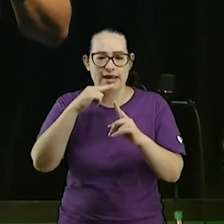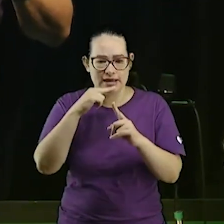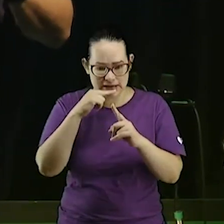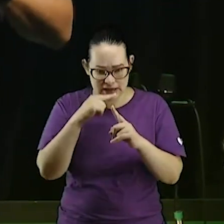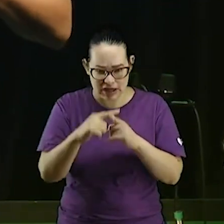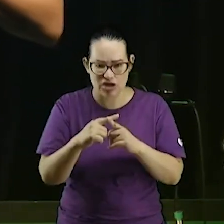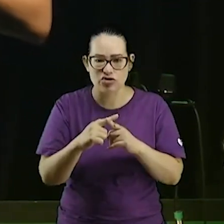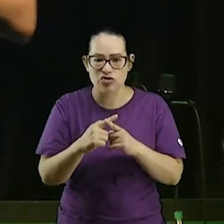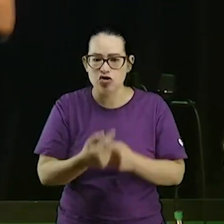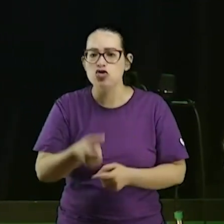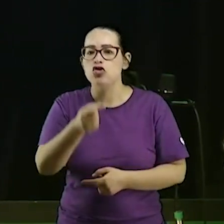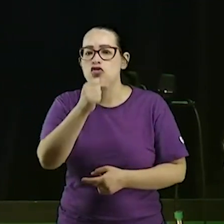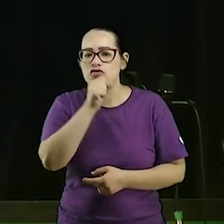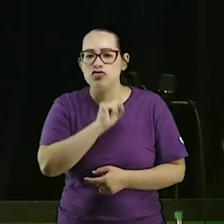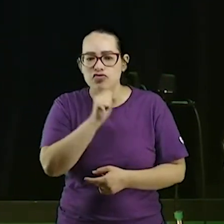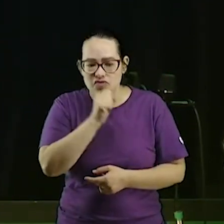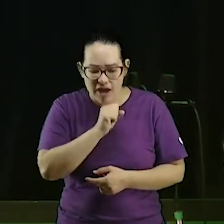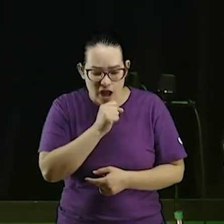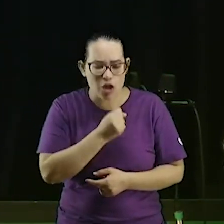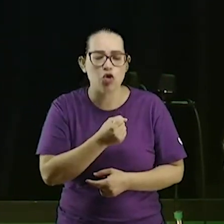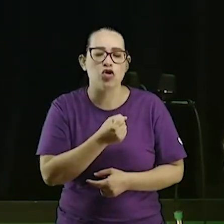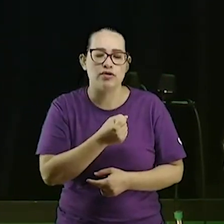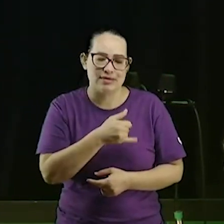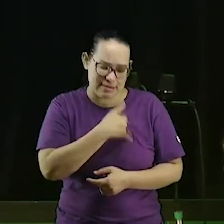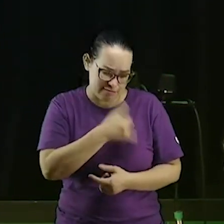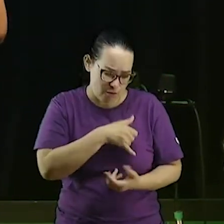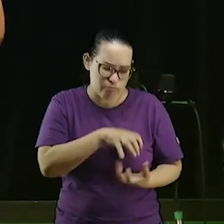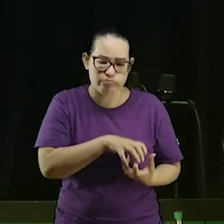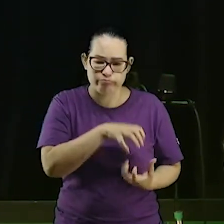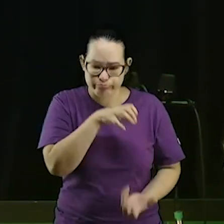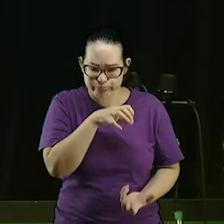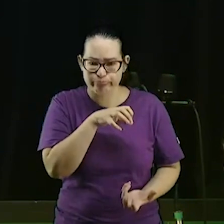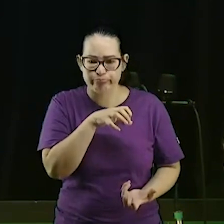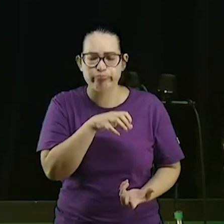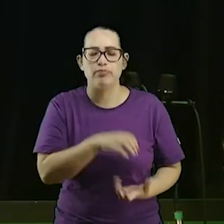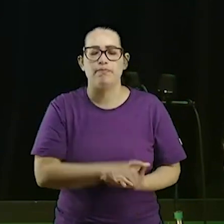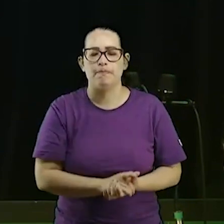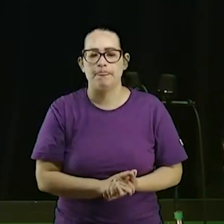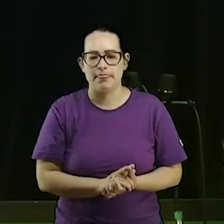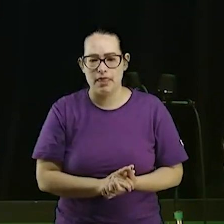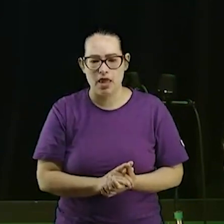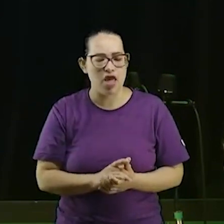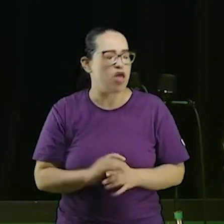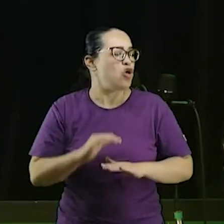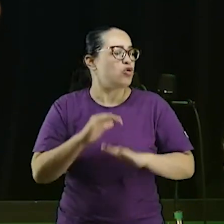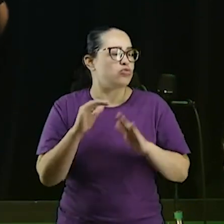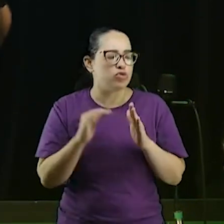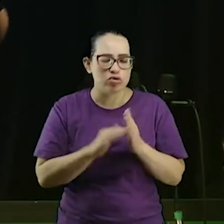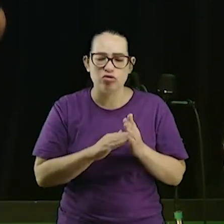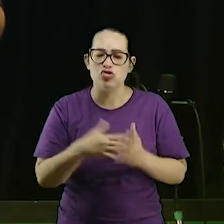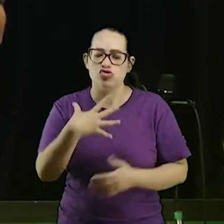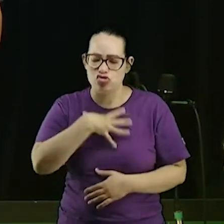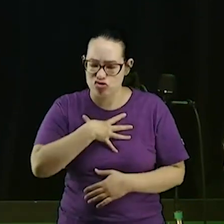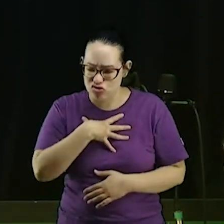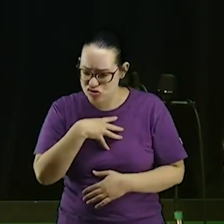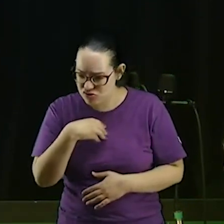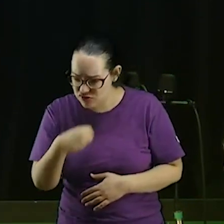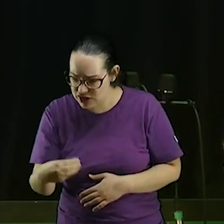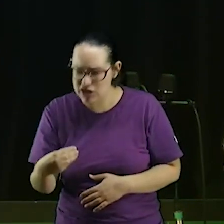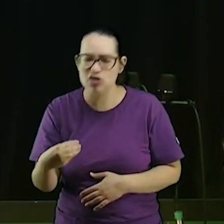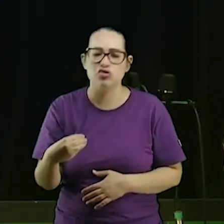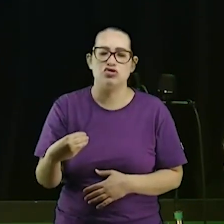velhos cadê a turma do alf ômega também vai os nossos filhos o tal midim